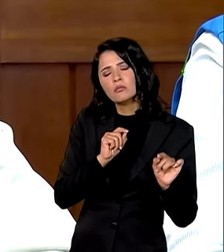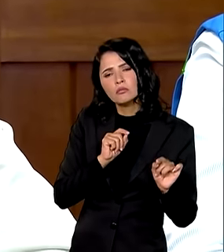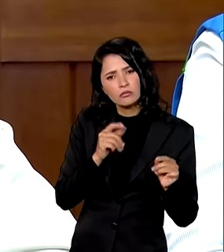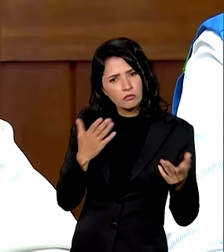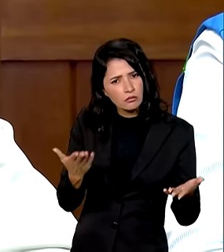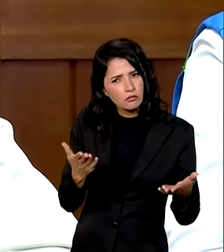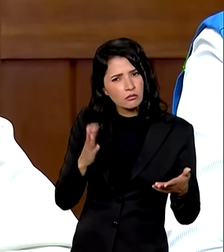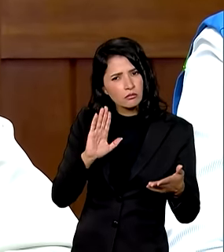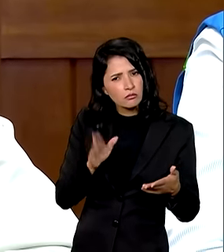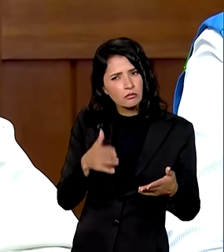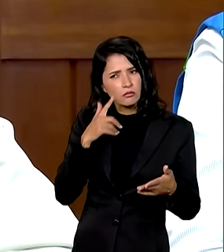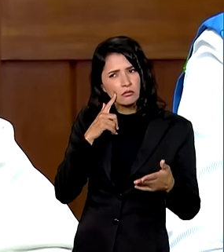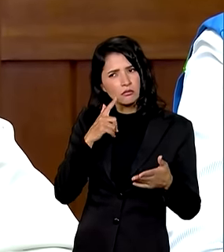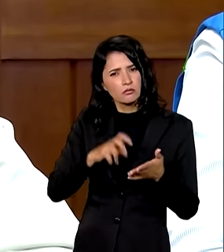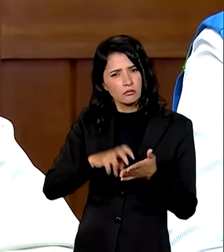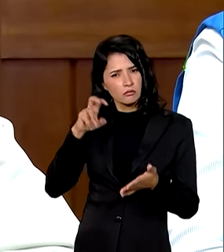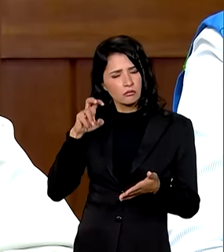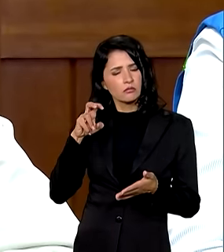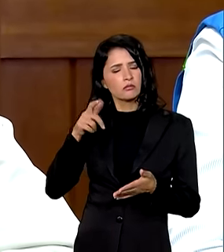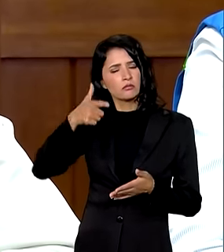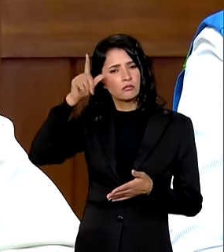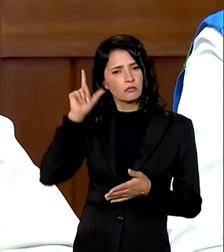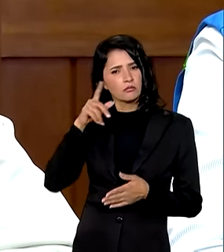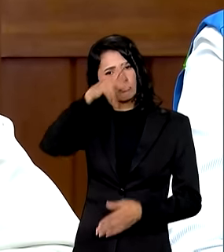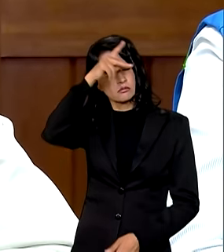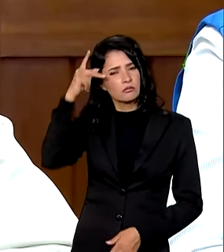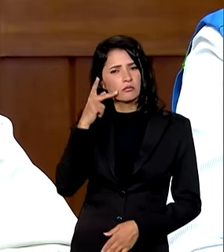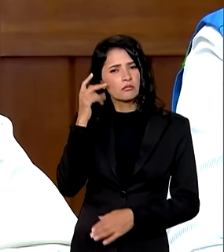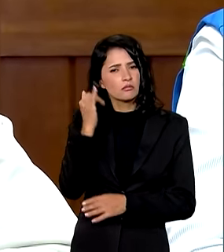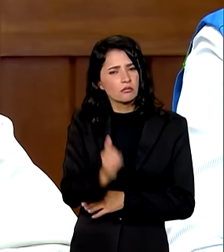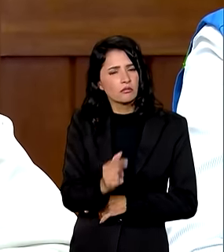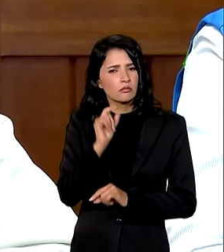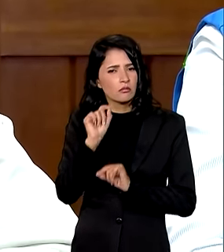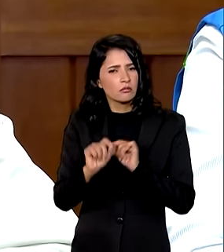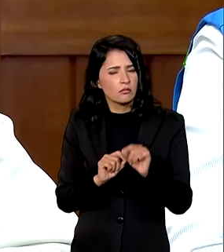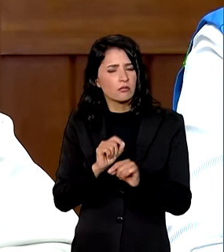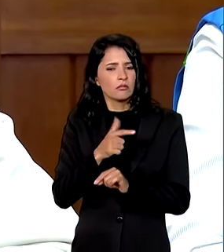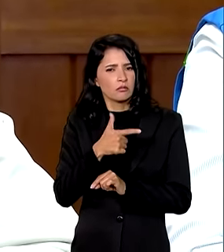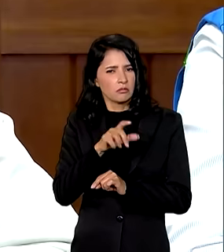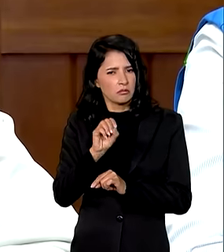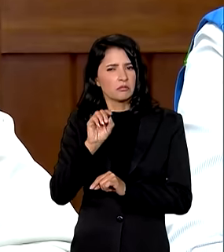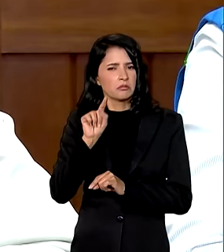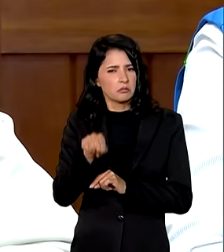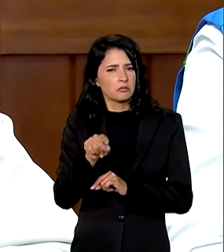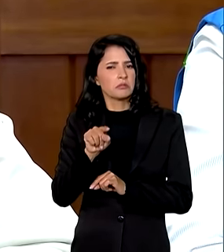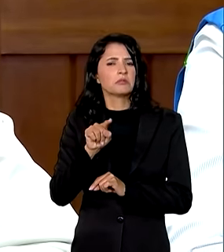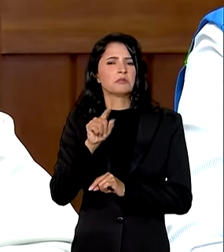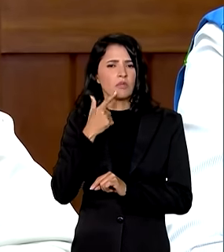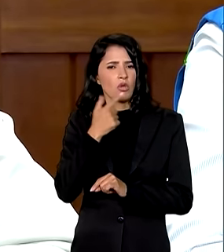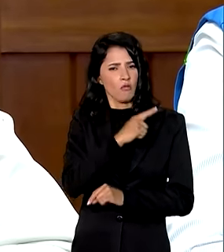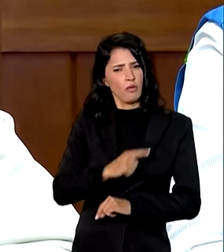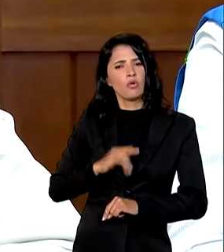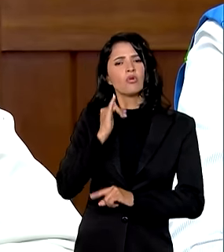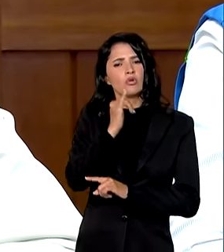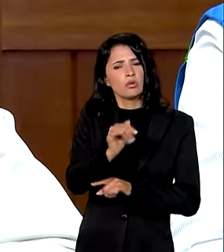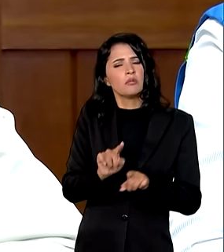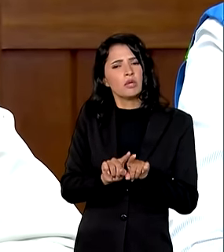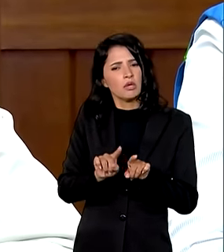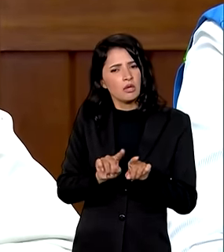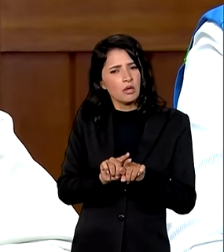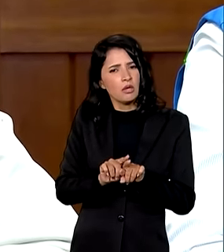realizou um vídeo hoje de manhã do prefeito falando 200 mil reais o governador anunciou também que